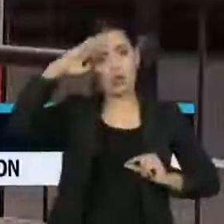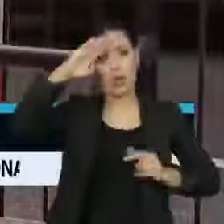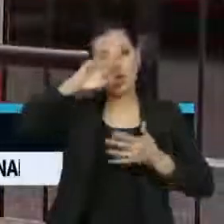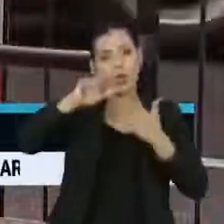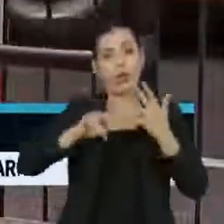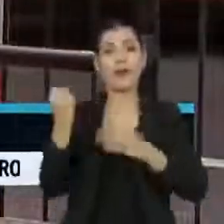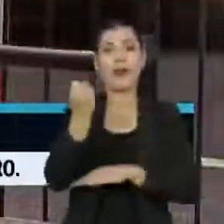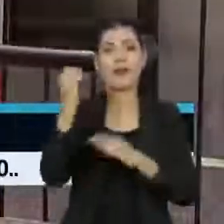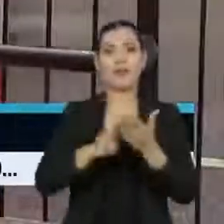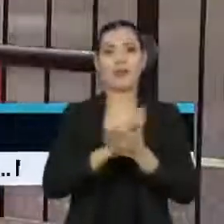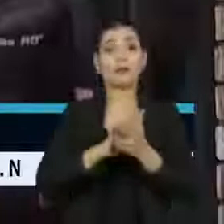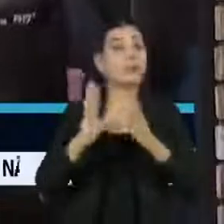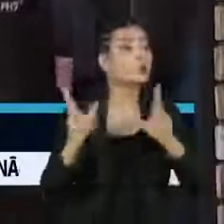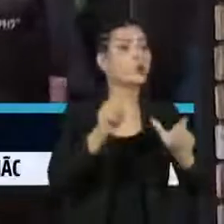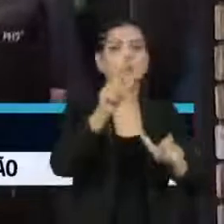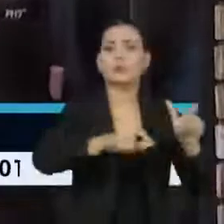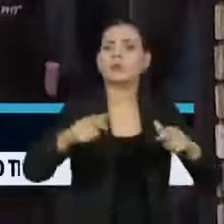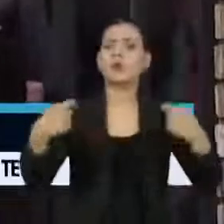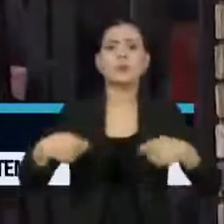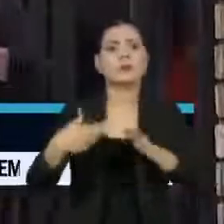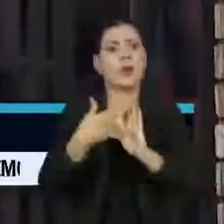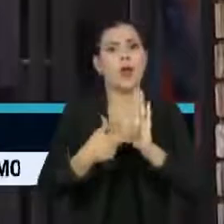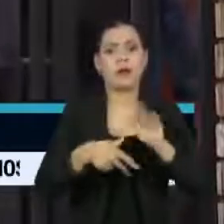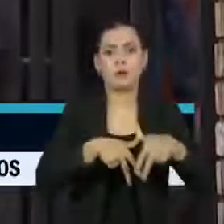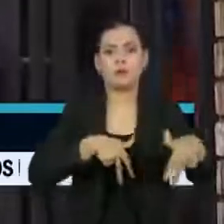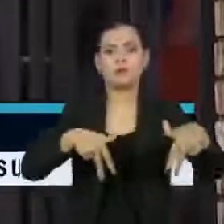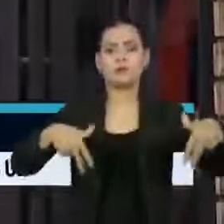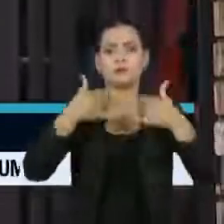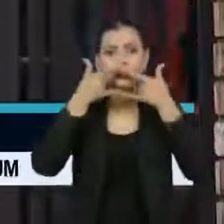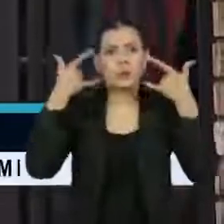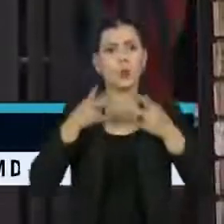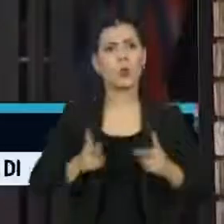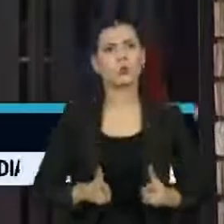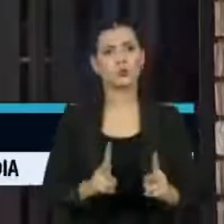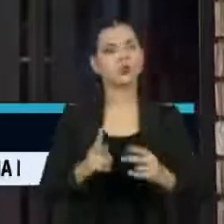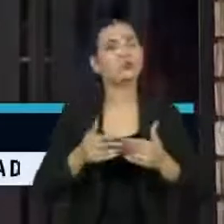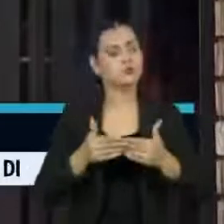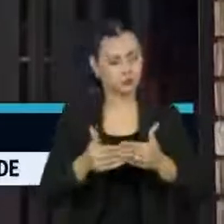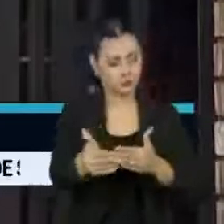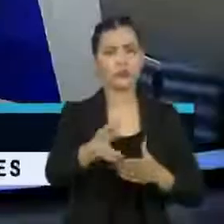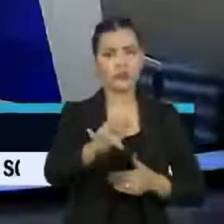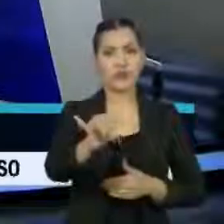que todos ainda precisarão conviver com medidas de distanciamento social por muito tempo.